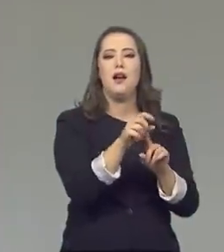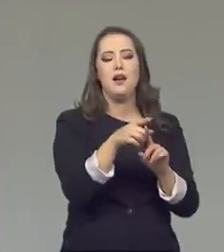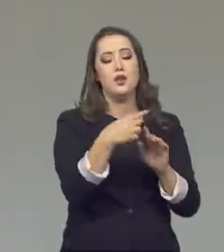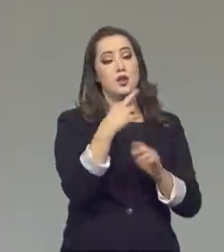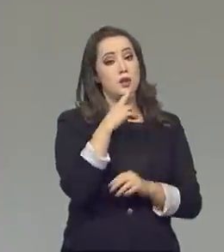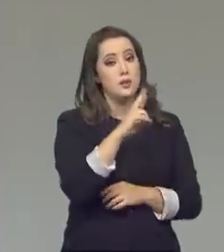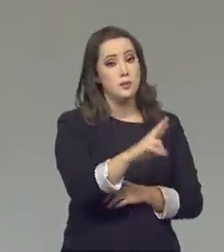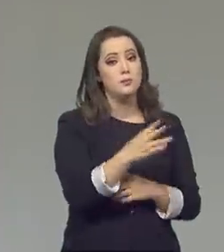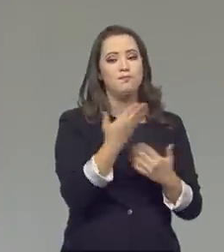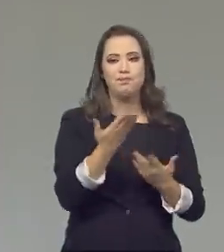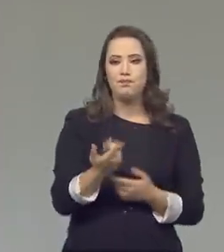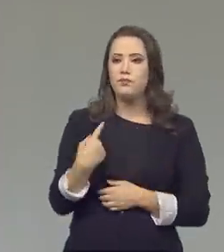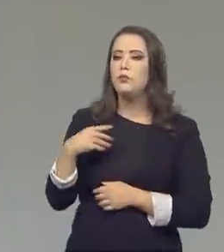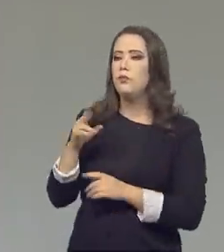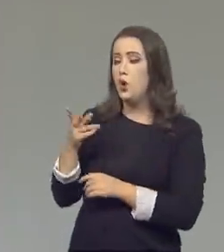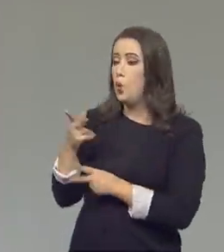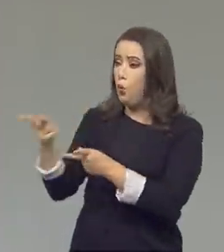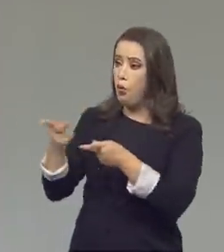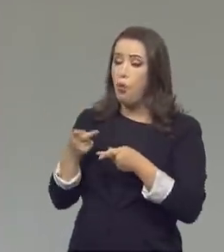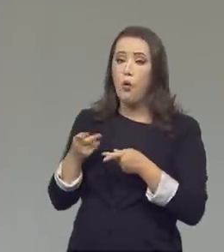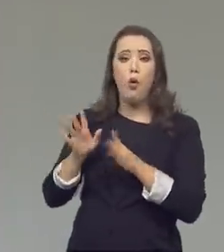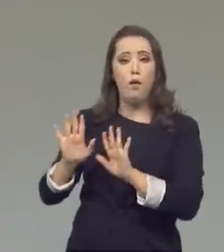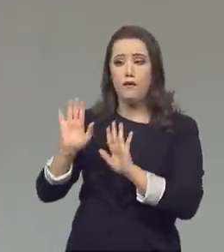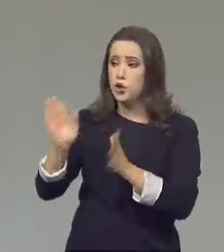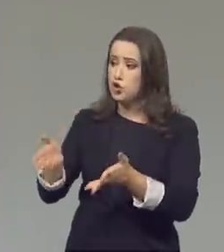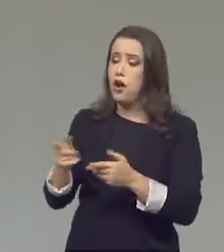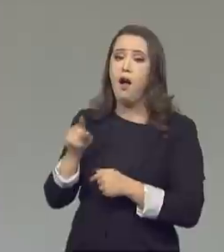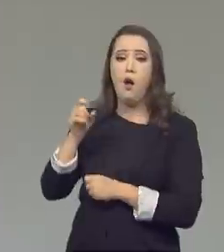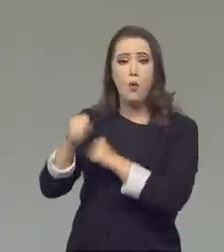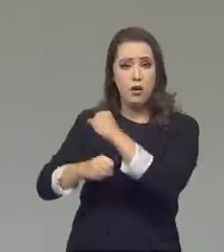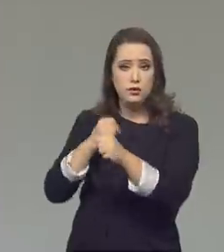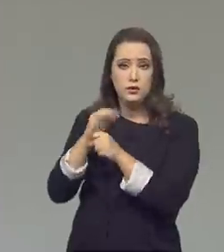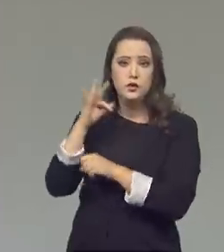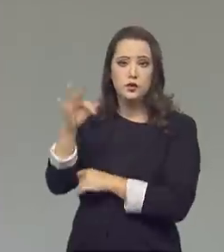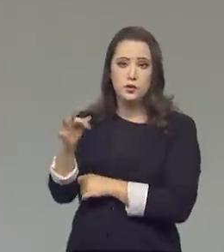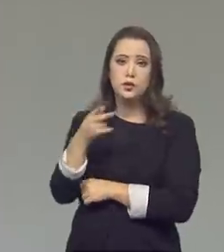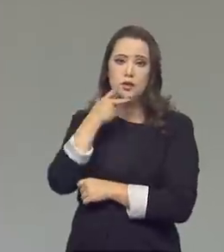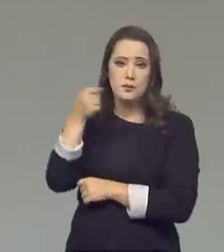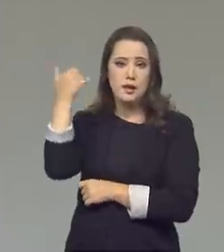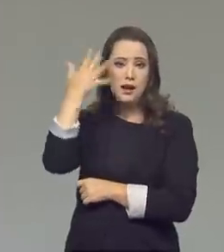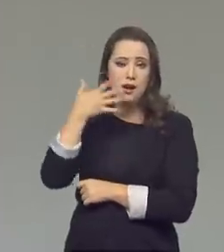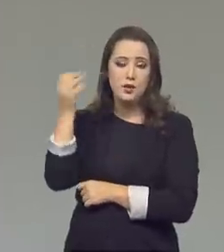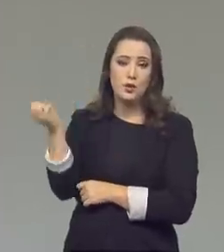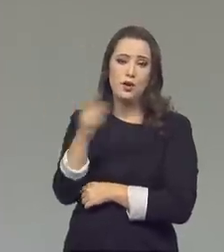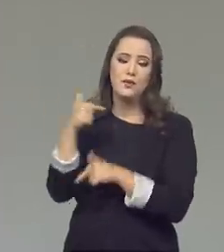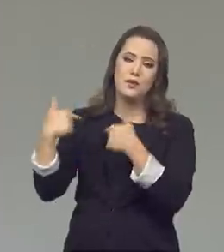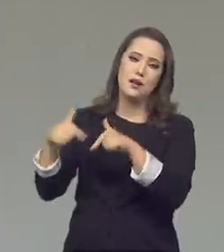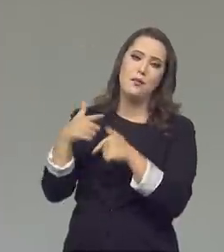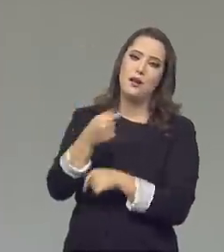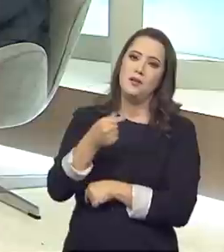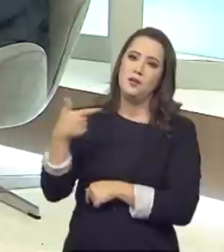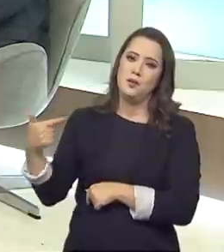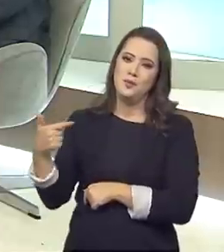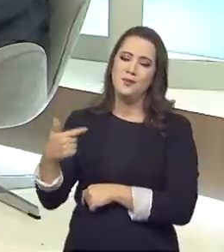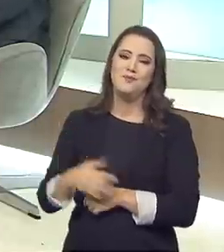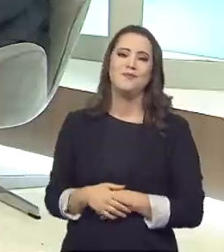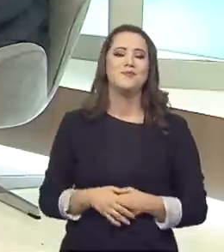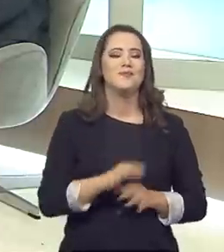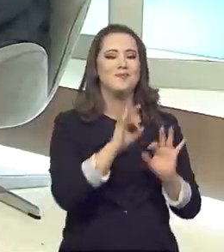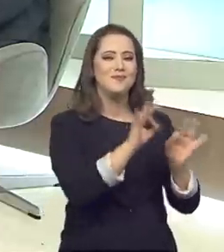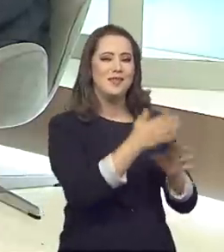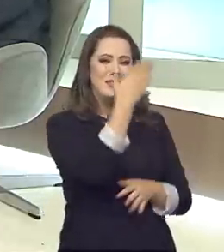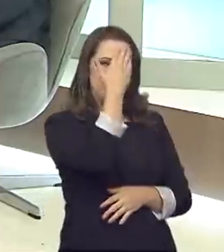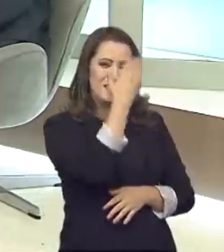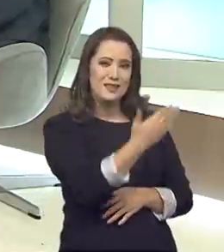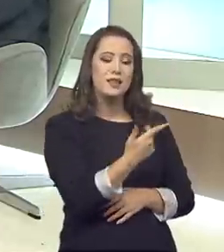para o senhor voltar o ano que vem, falando um pouquinho dessa nova função que o inmetro vai ter em 2022. Com toda certeza